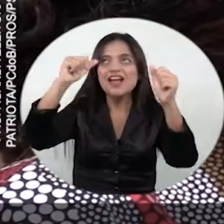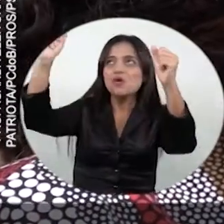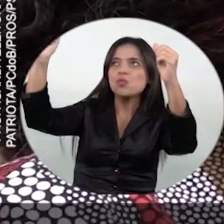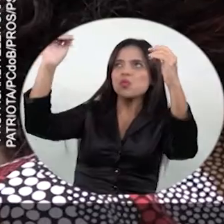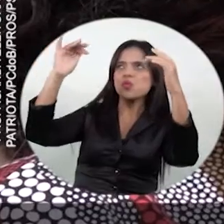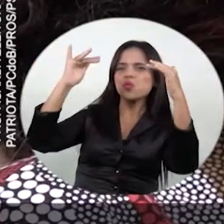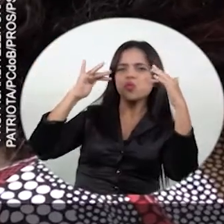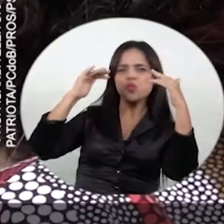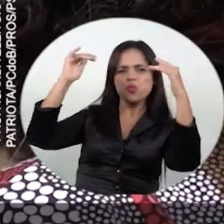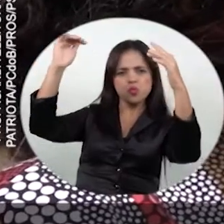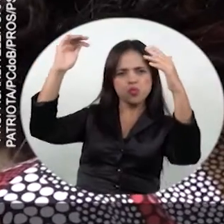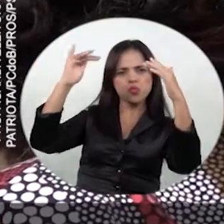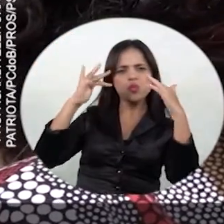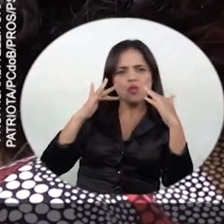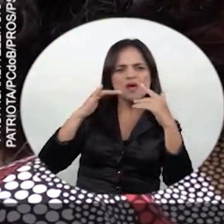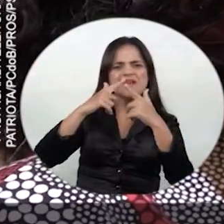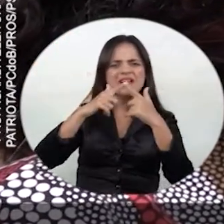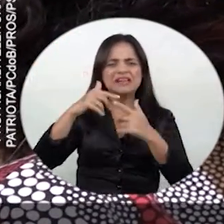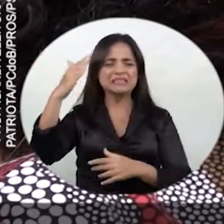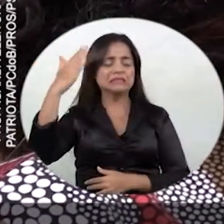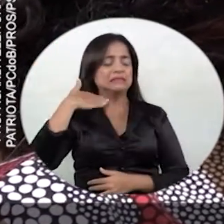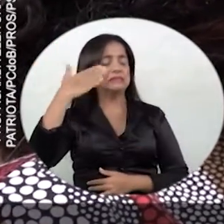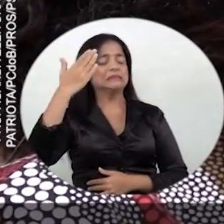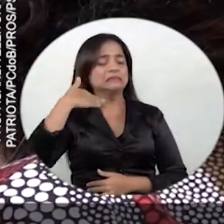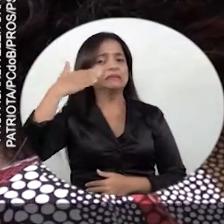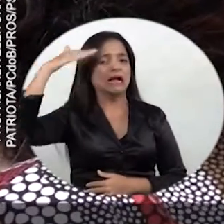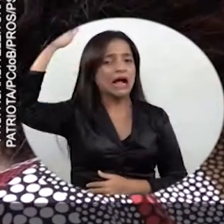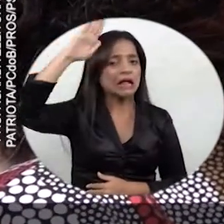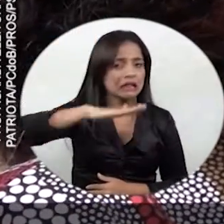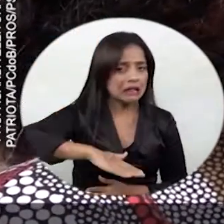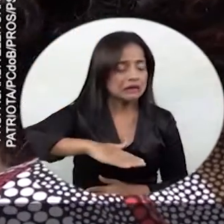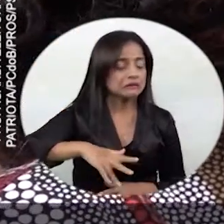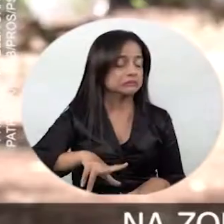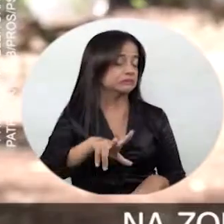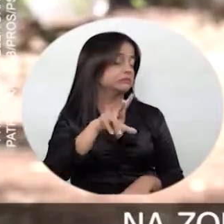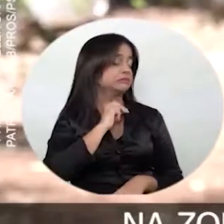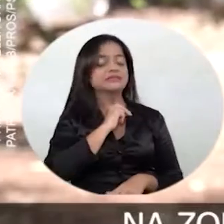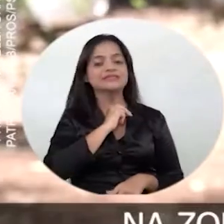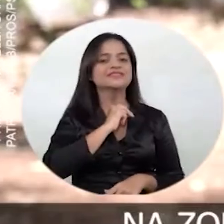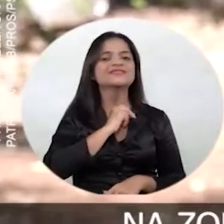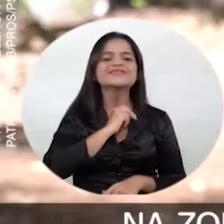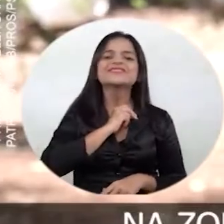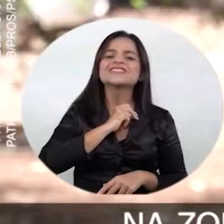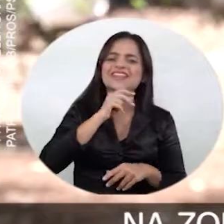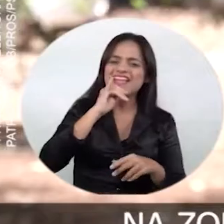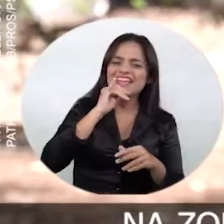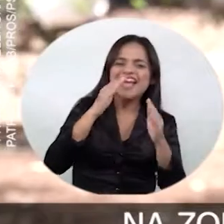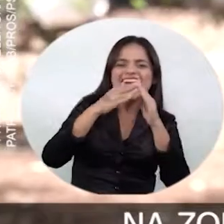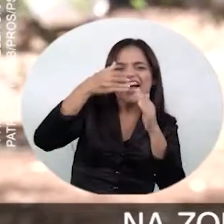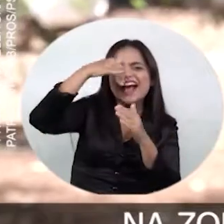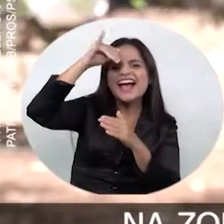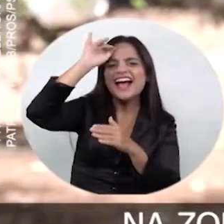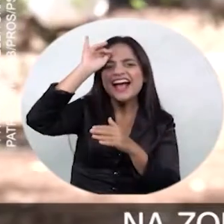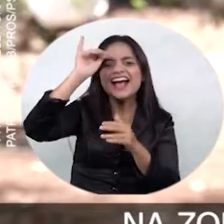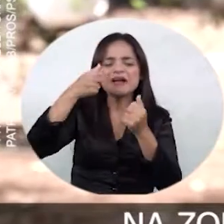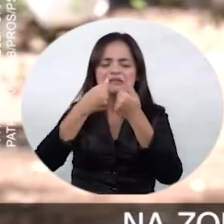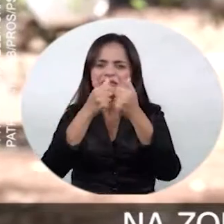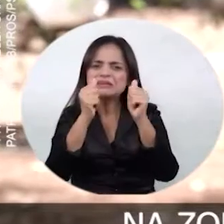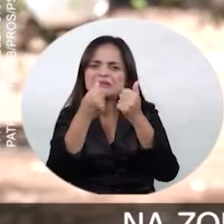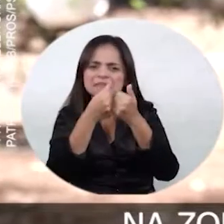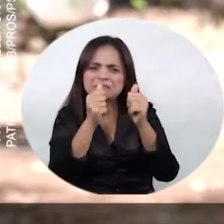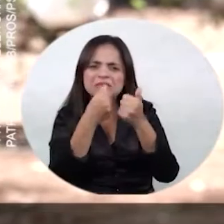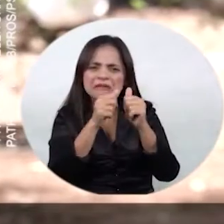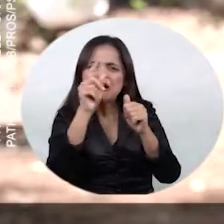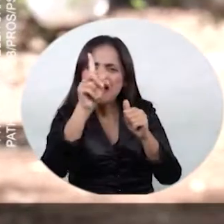ficar sem uma sala de aula à tarde, porque esse calor ninguém merece. A zona rural, esse transporte, é muito